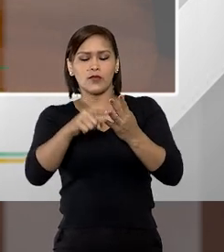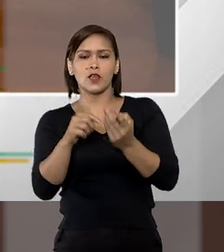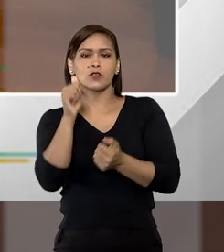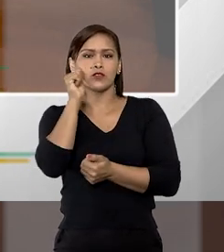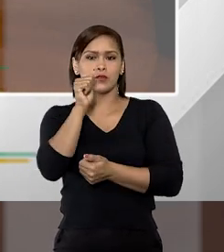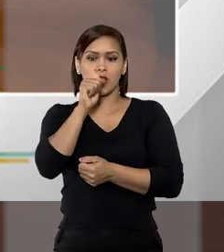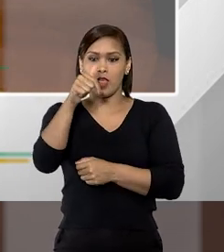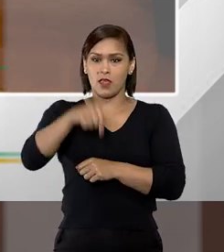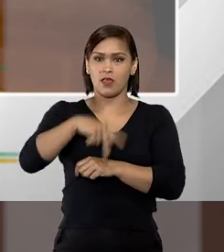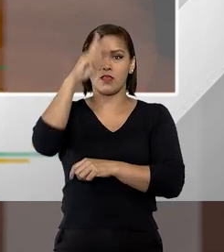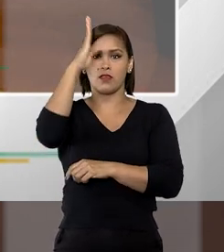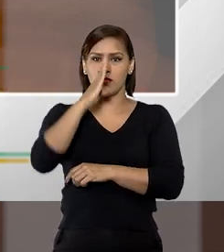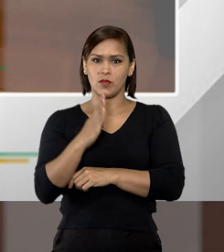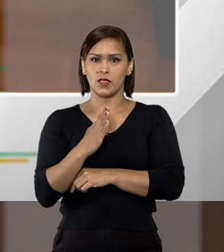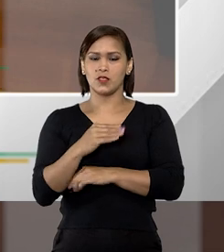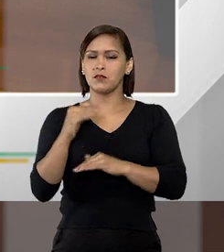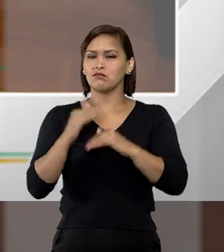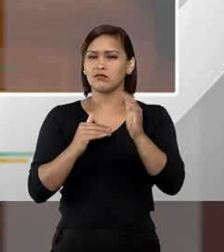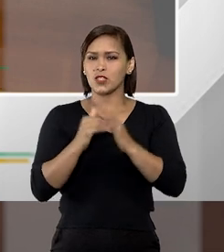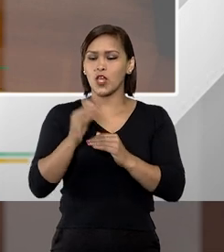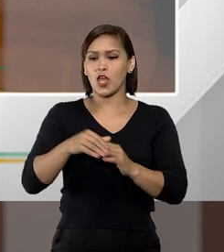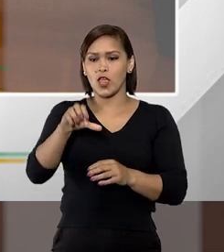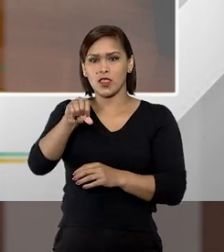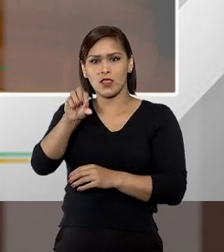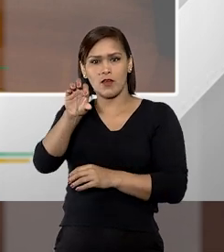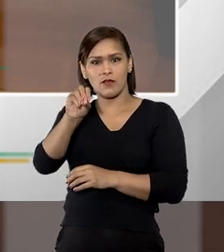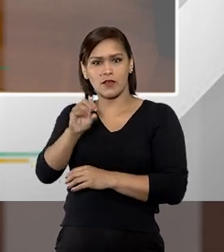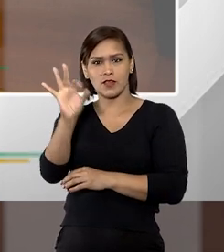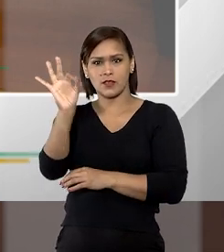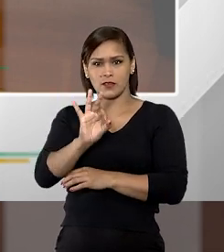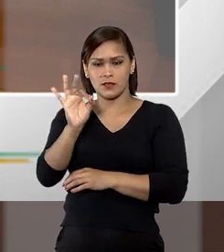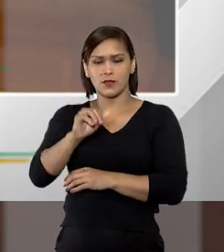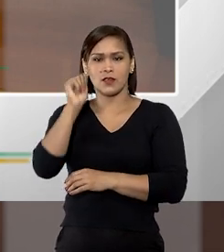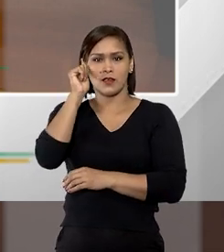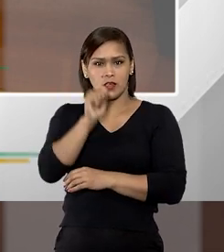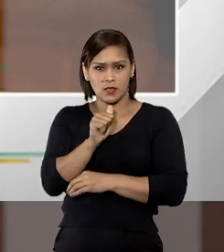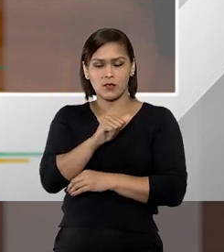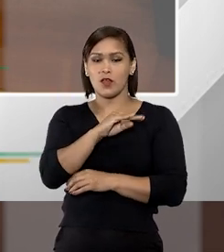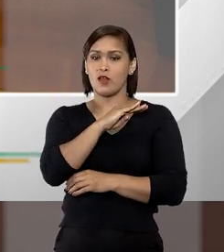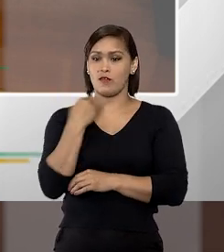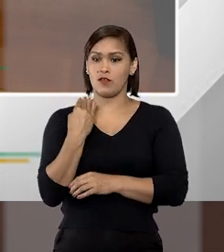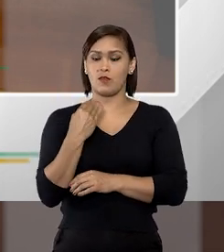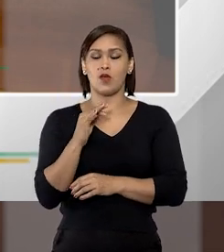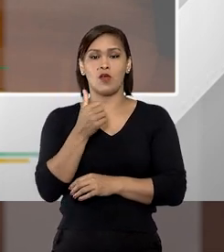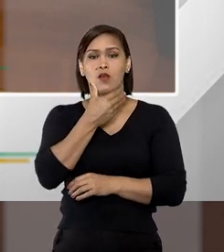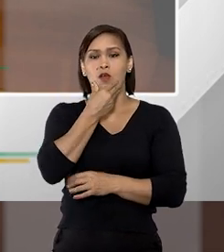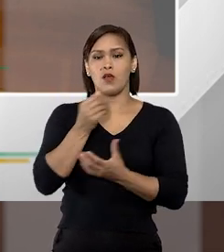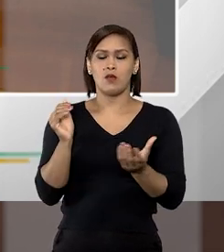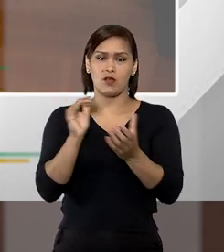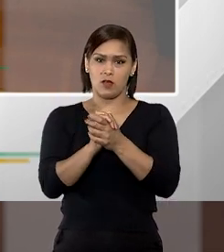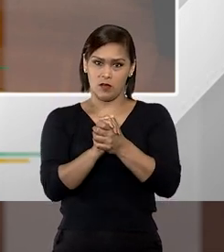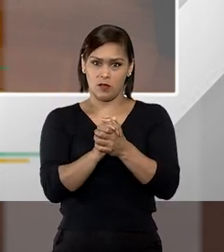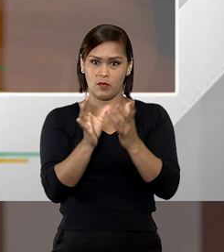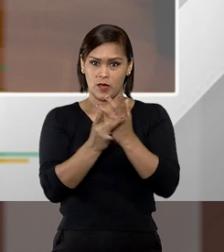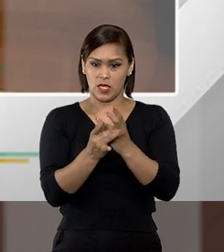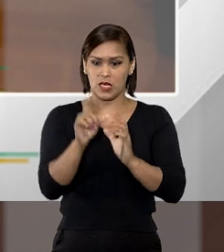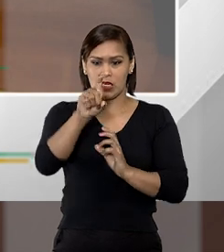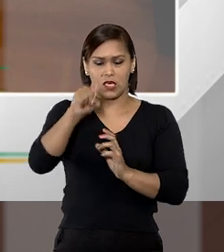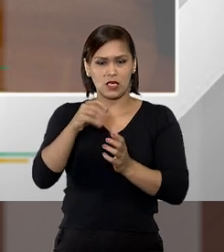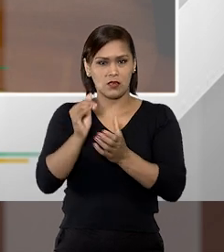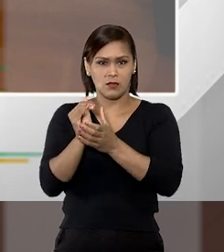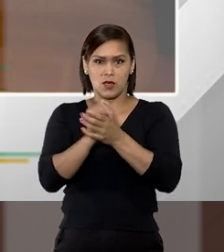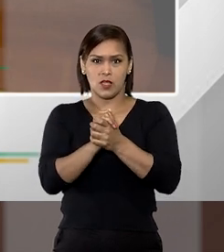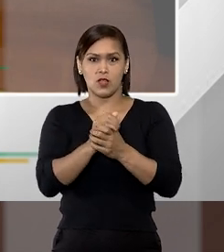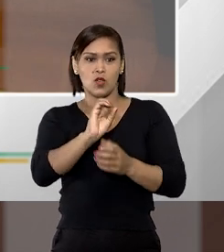mulheres no Brasil, praticamente 90% das mulheres foram mortas ou pelos seus maridos, ex-maridos, companheiros, ex